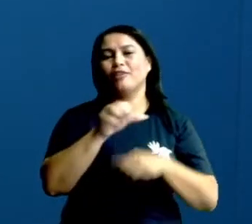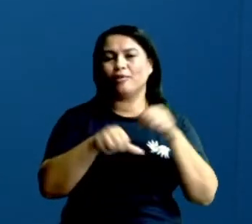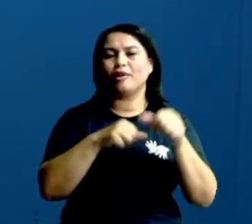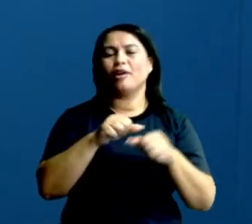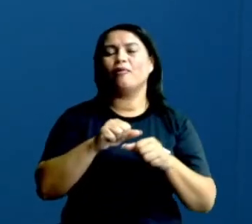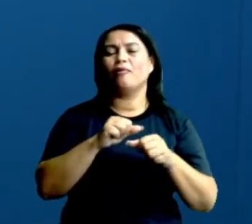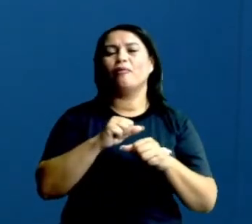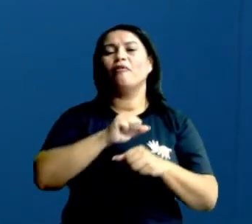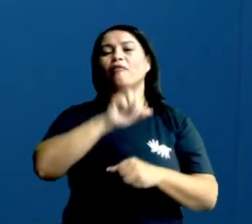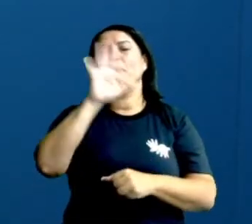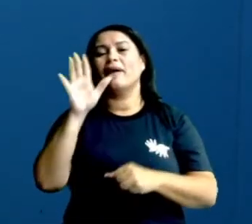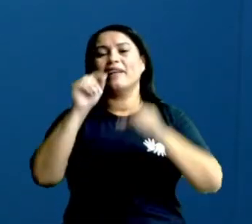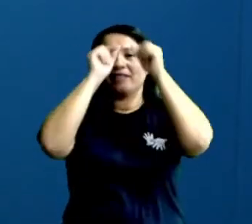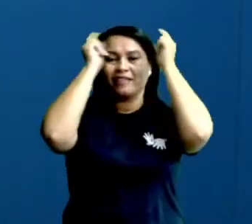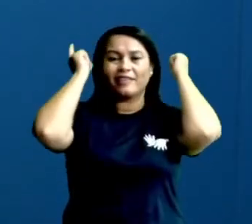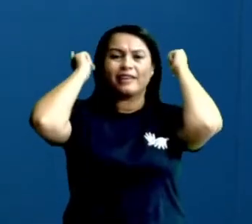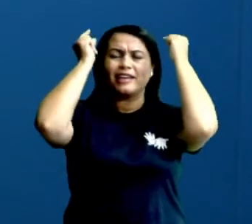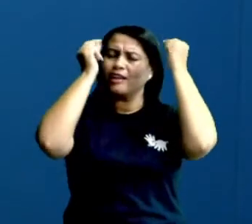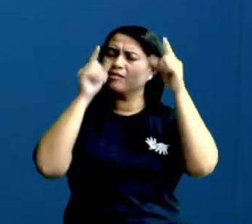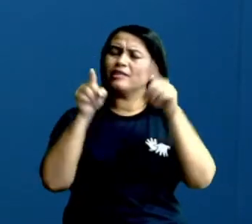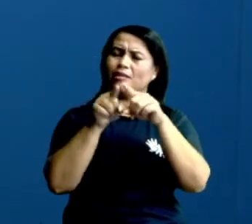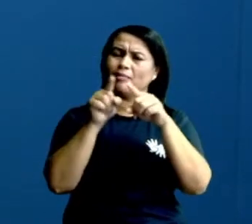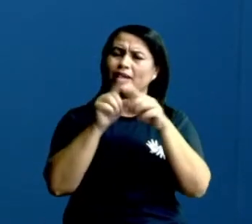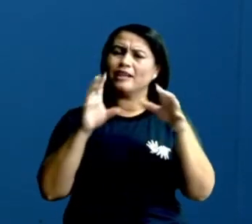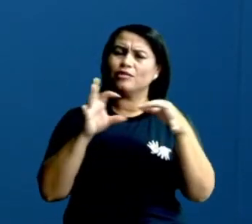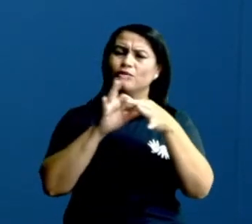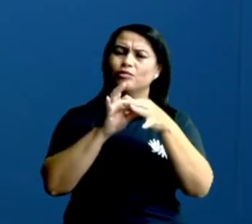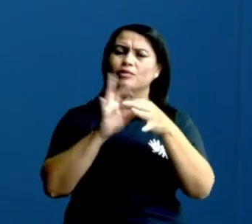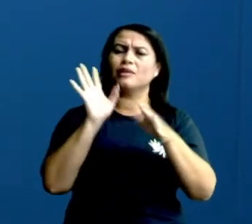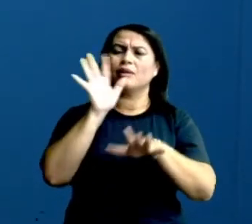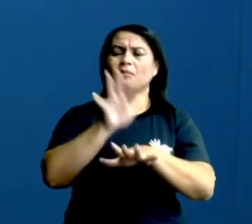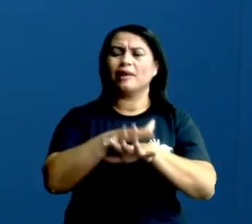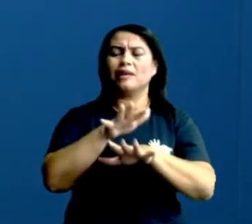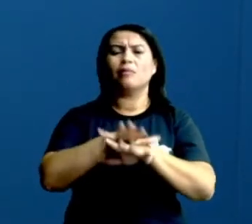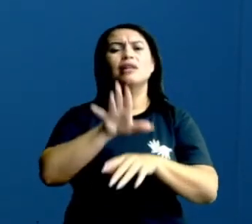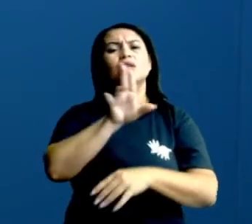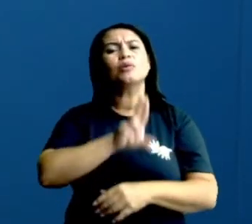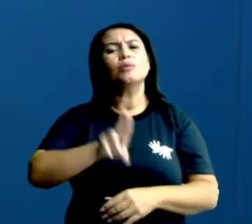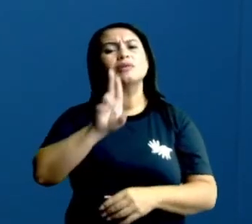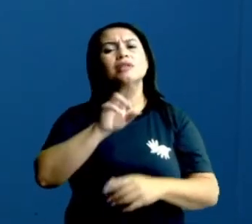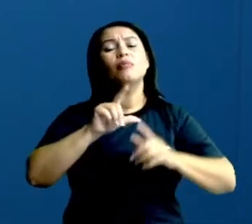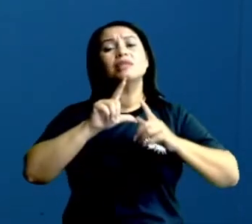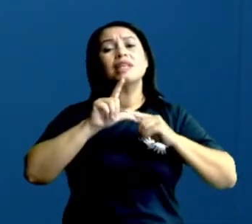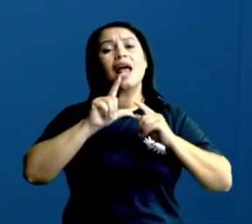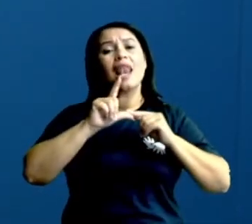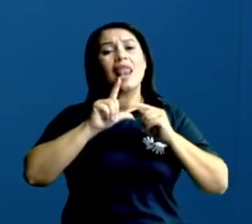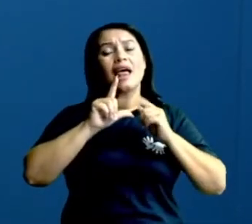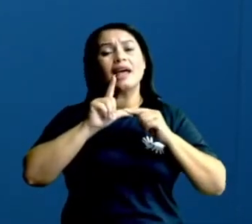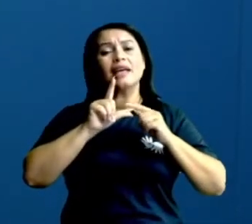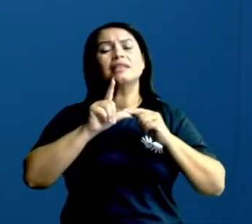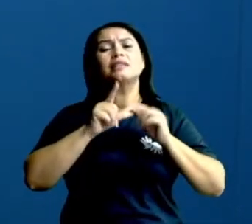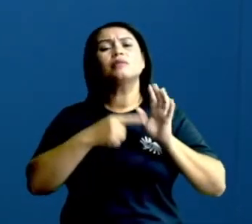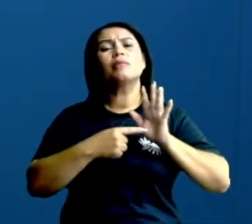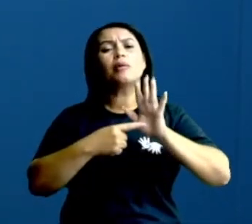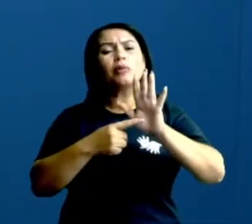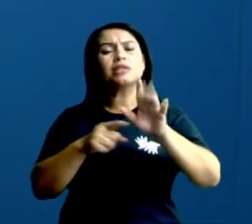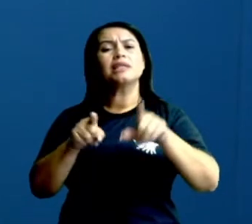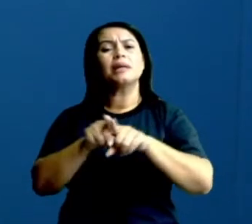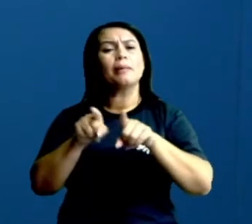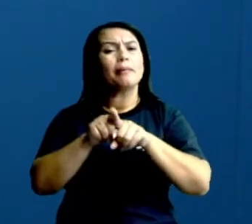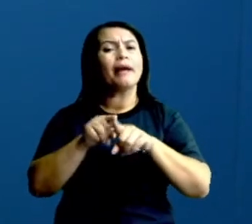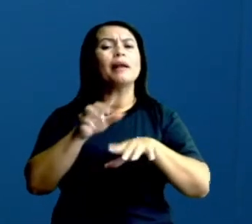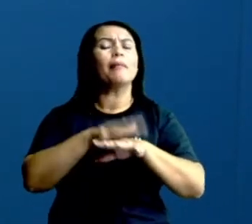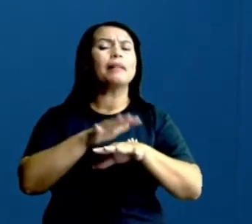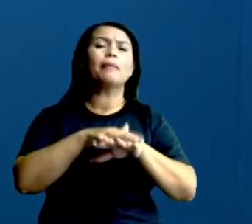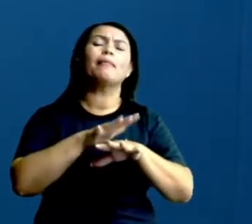o alfabeto grego faz parte da matemática, onde nós usamos essas letras para simbolizar na geometria e na matemática para